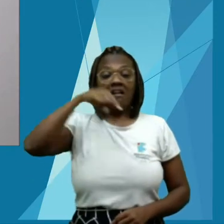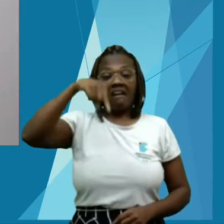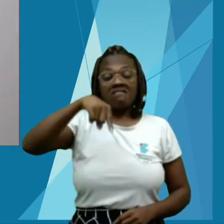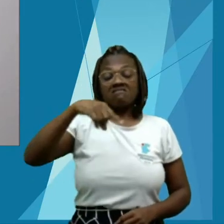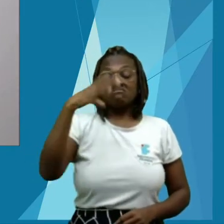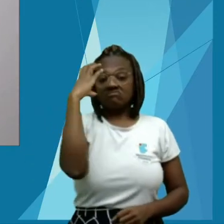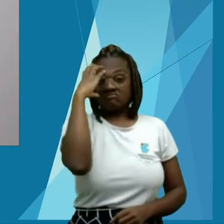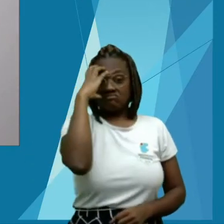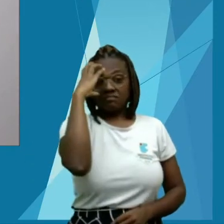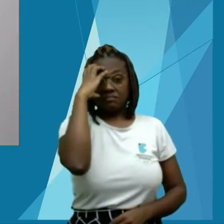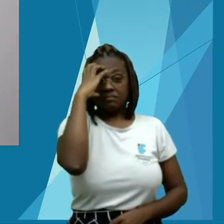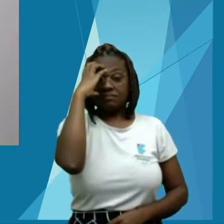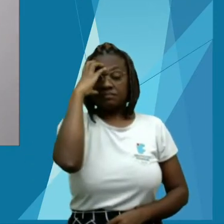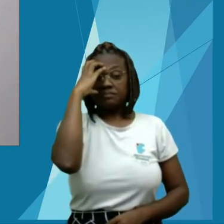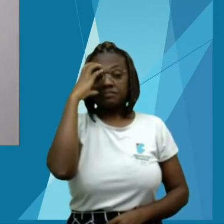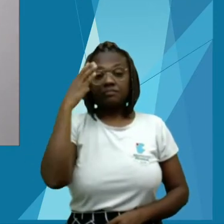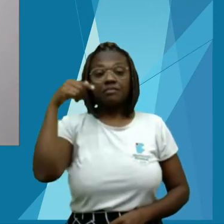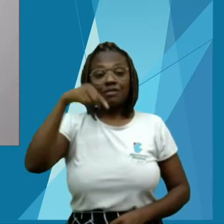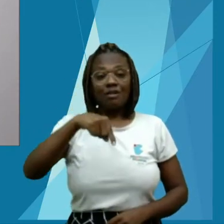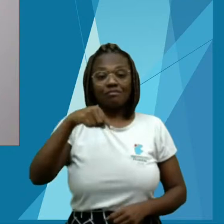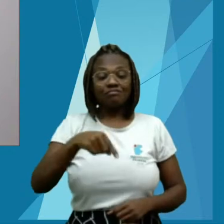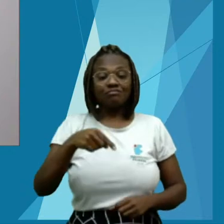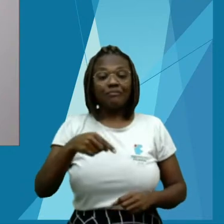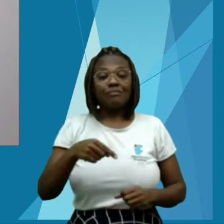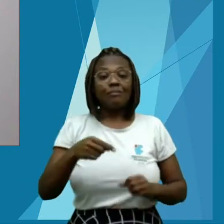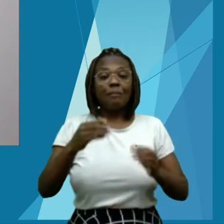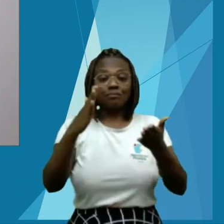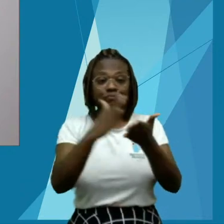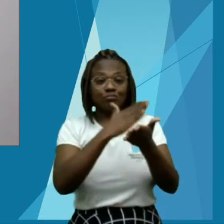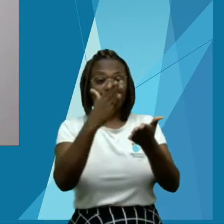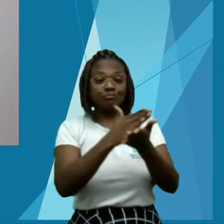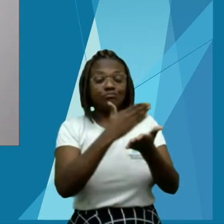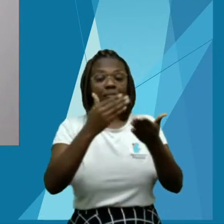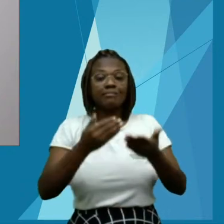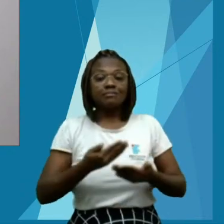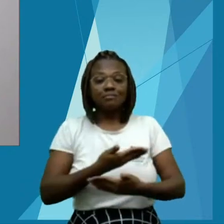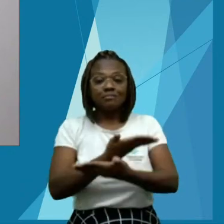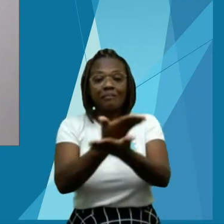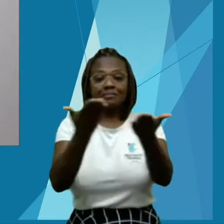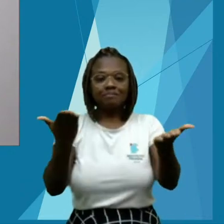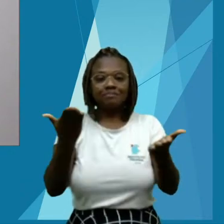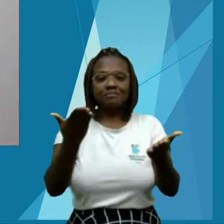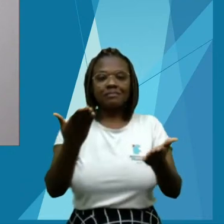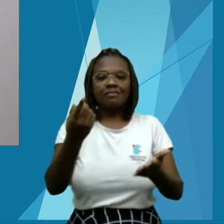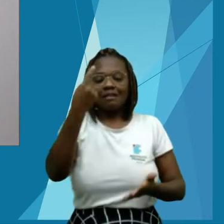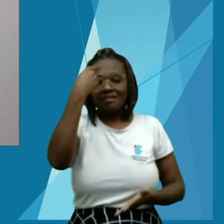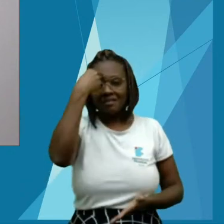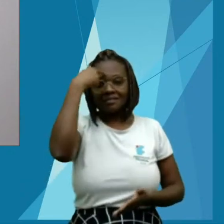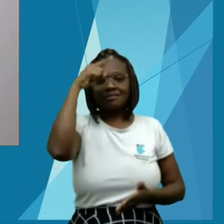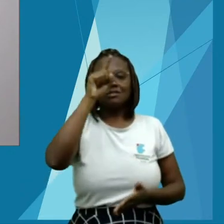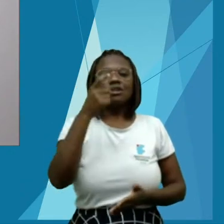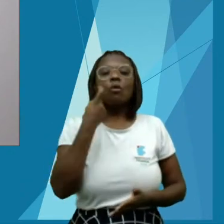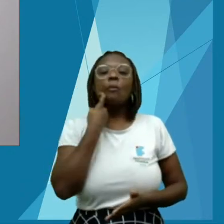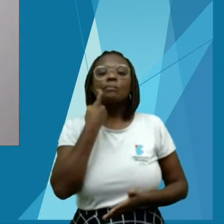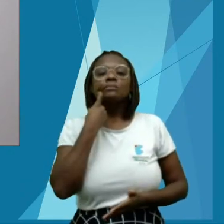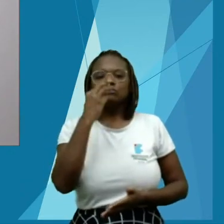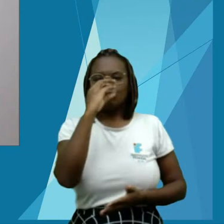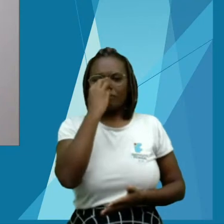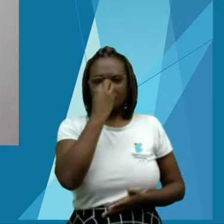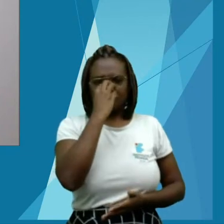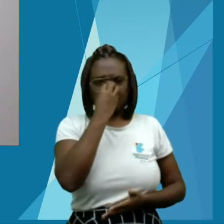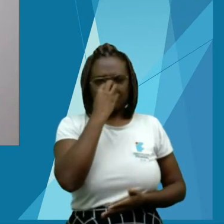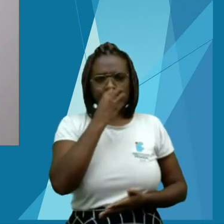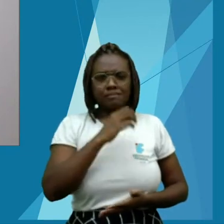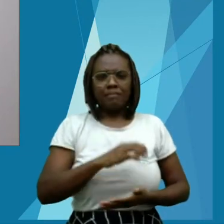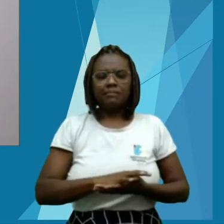de 2019 e ele é fruto da minha dissertação de mestrado, que eu fiz no programa de pós